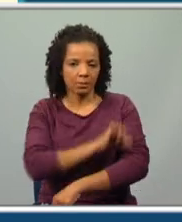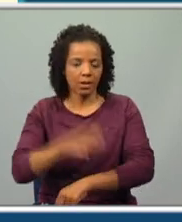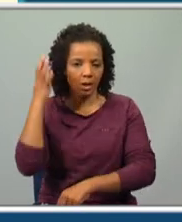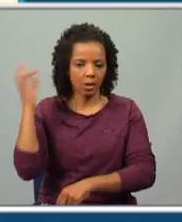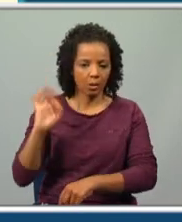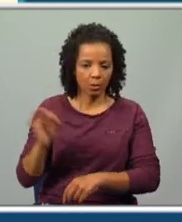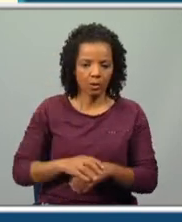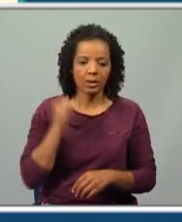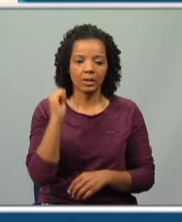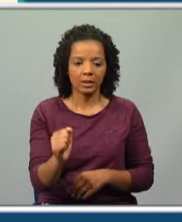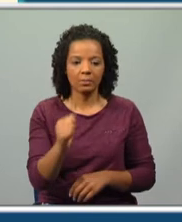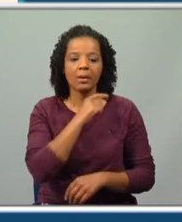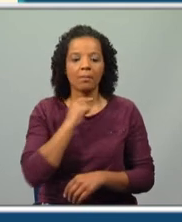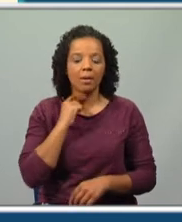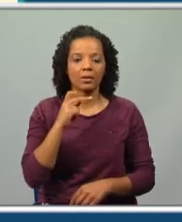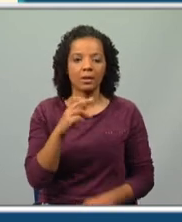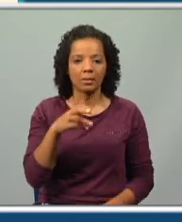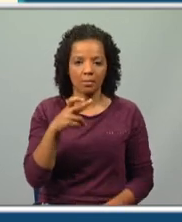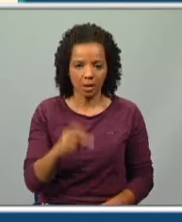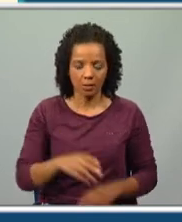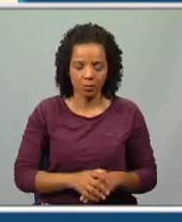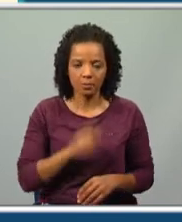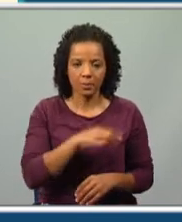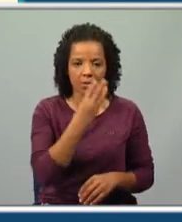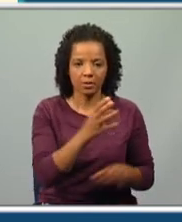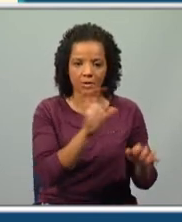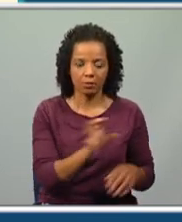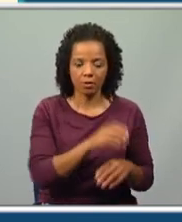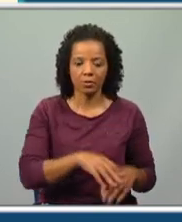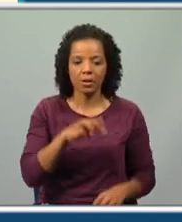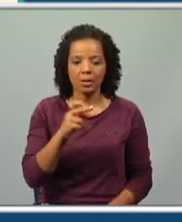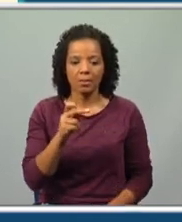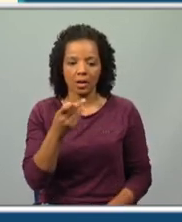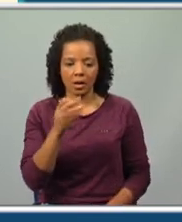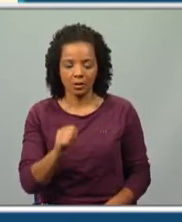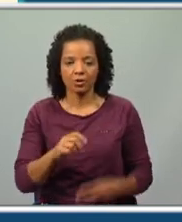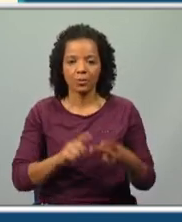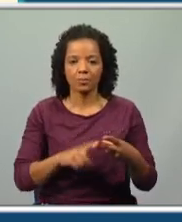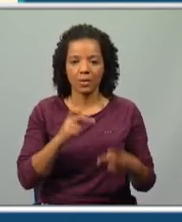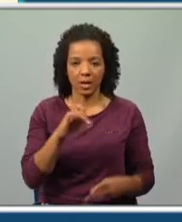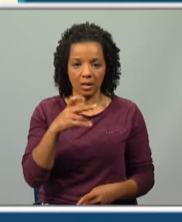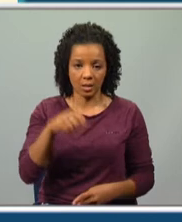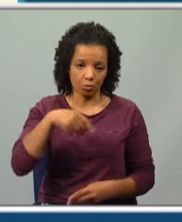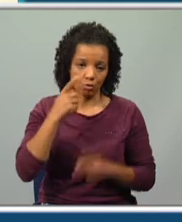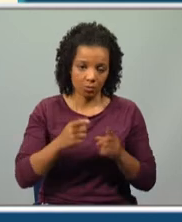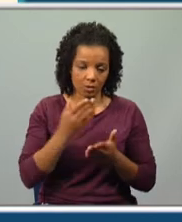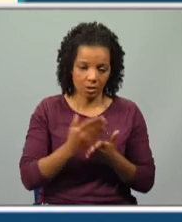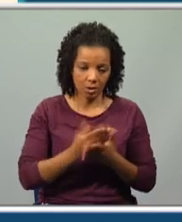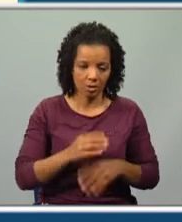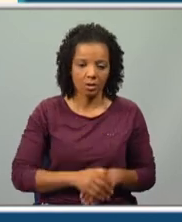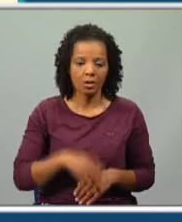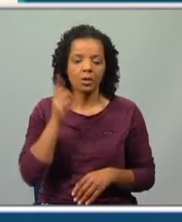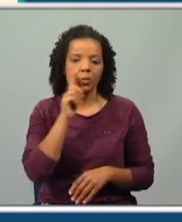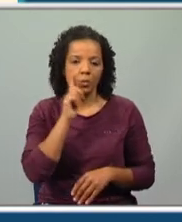Amaro, que tem três versões. Os Maias, a Aia, que é o conto que vamos começar a estudar hoje. O Tesouro,